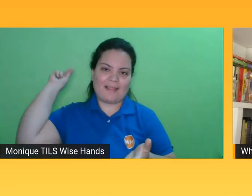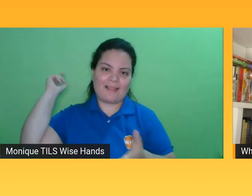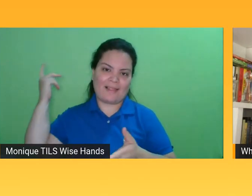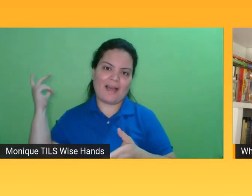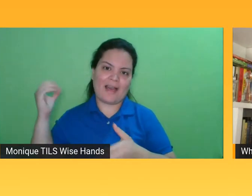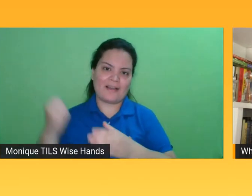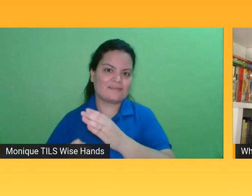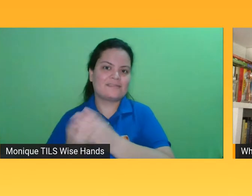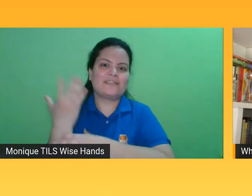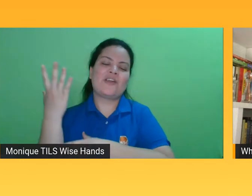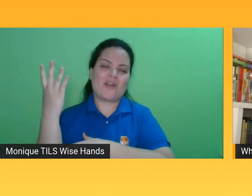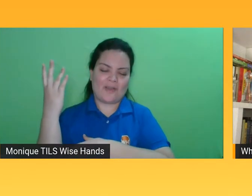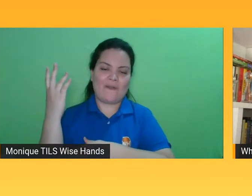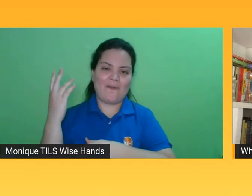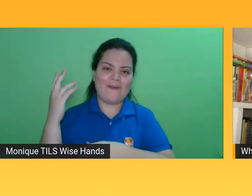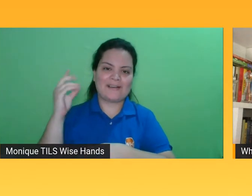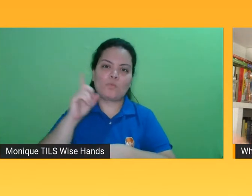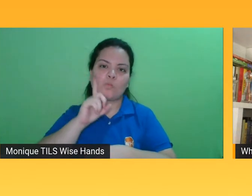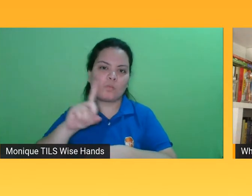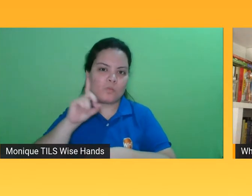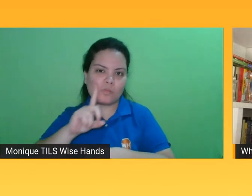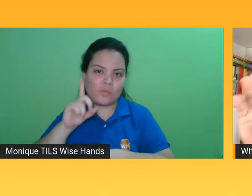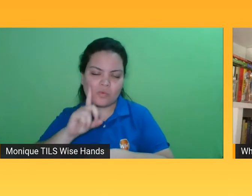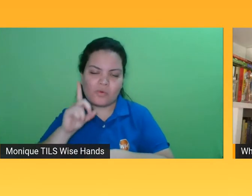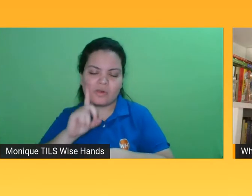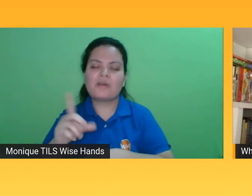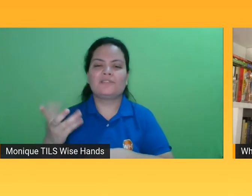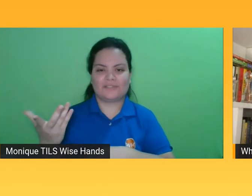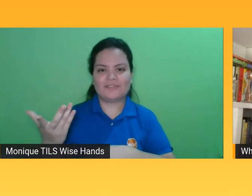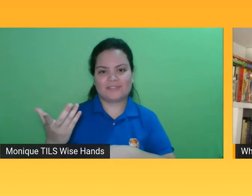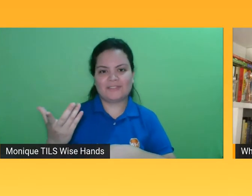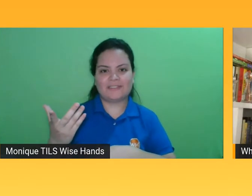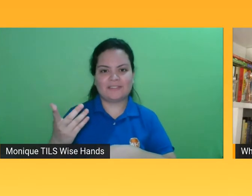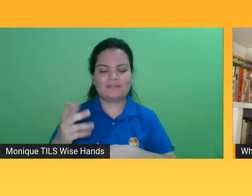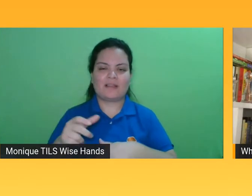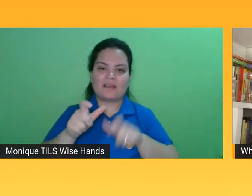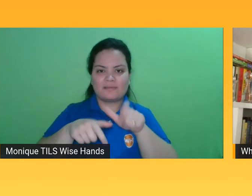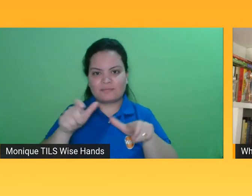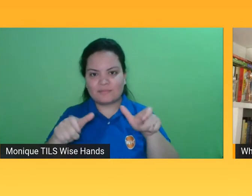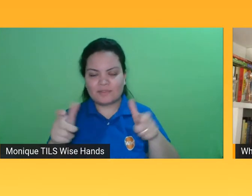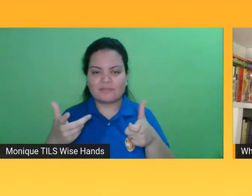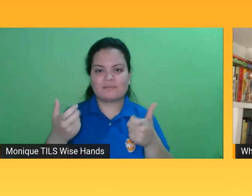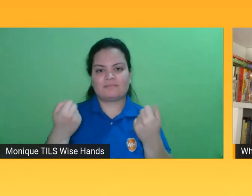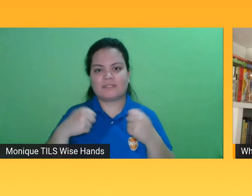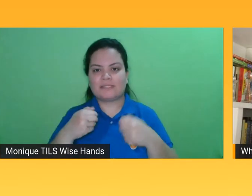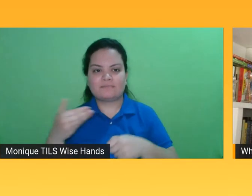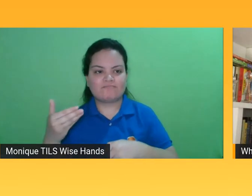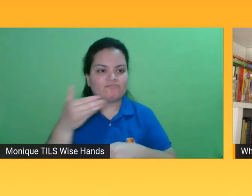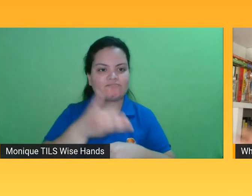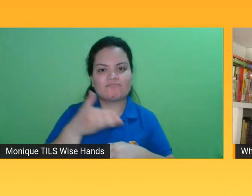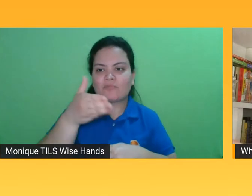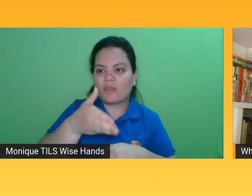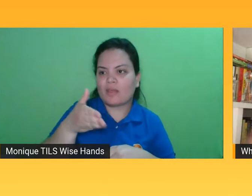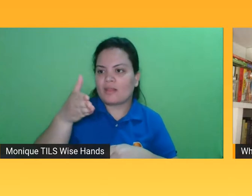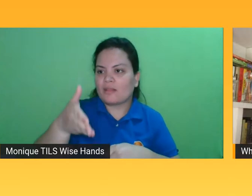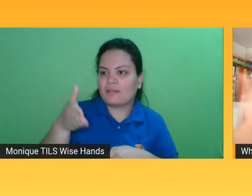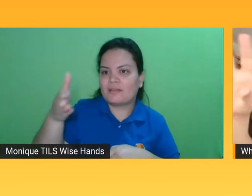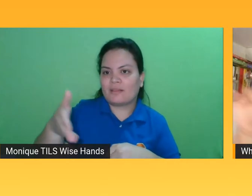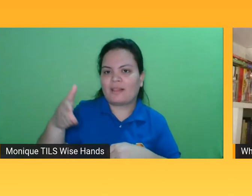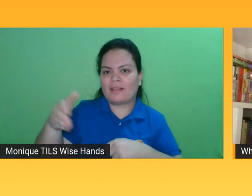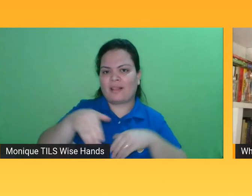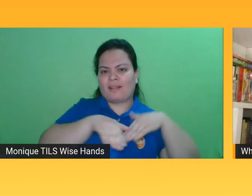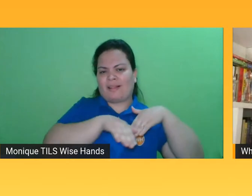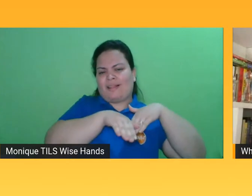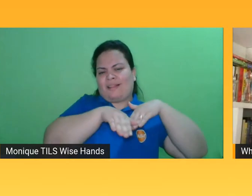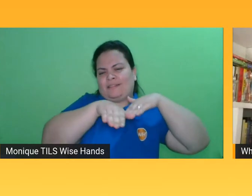formato de fitas cassetes, né? Nas Eds Siris, o pessoal tendo que se deslocar naquelas estradas imensas,